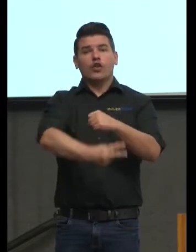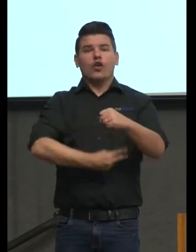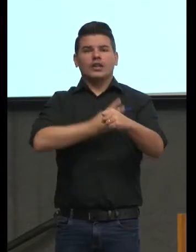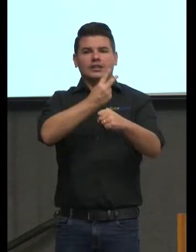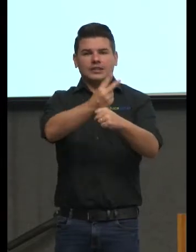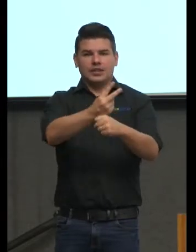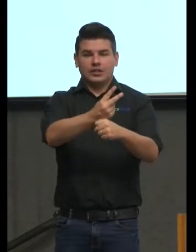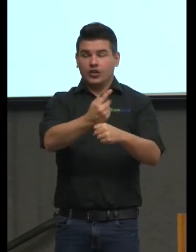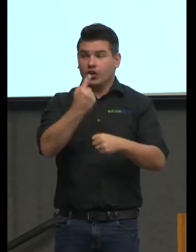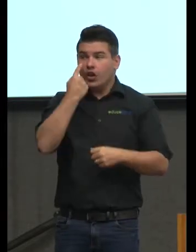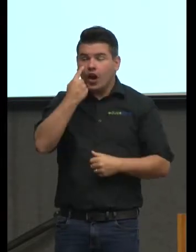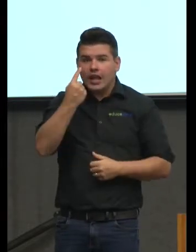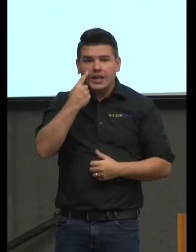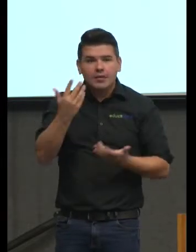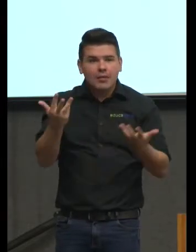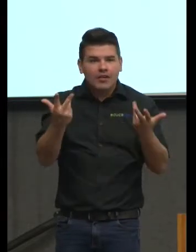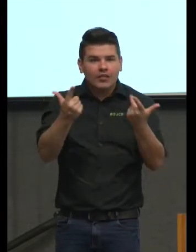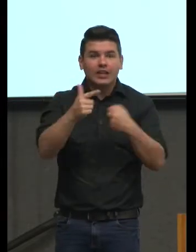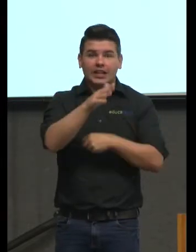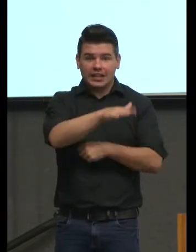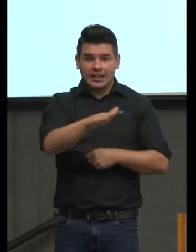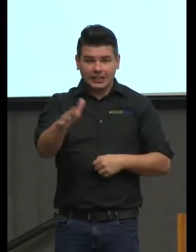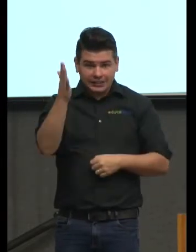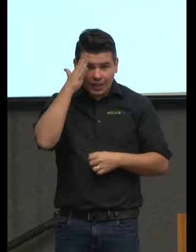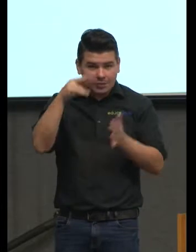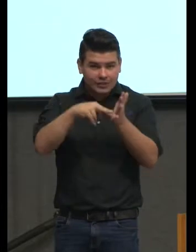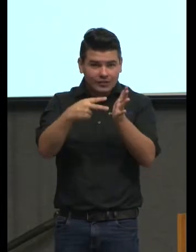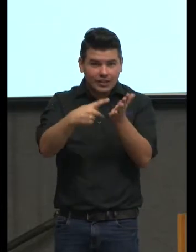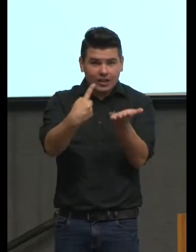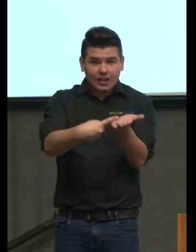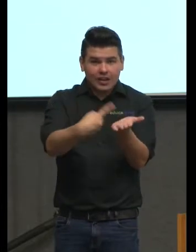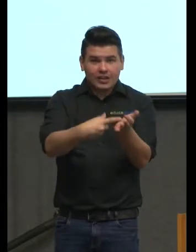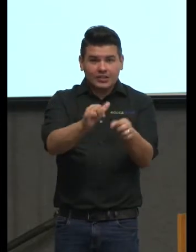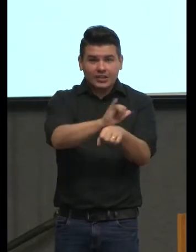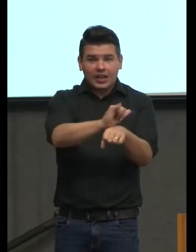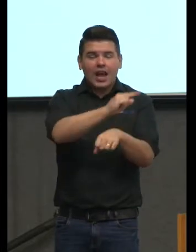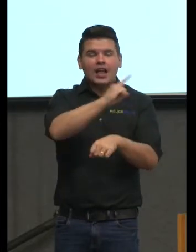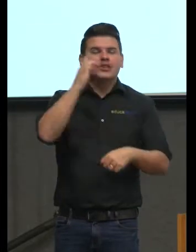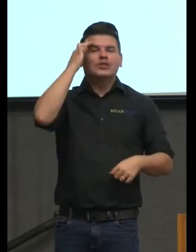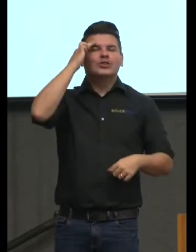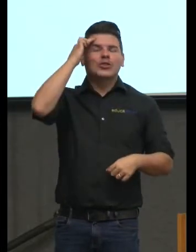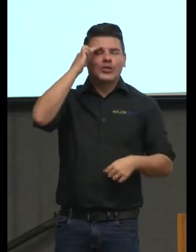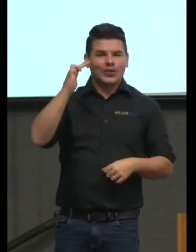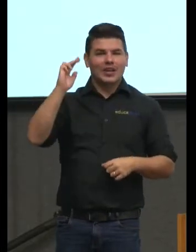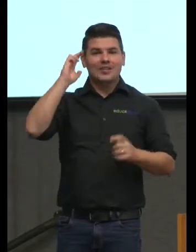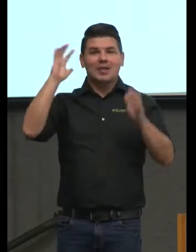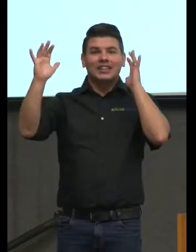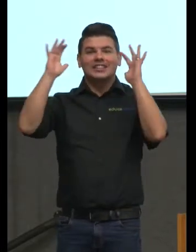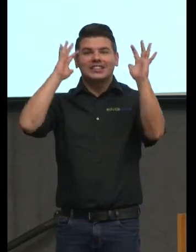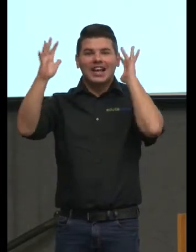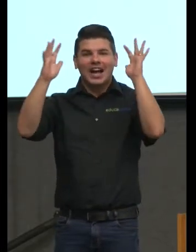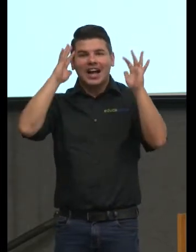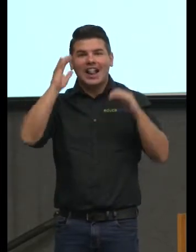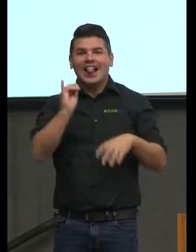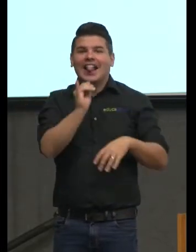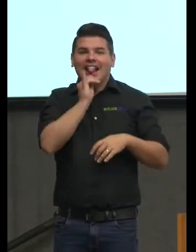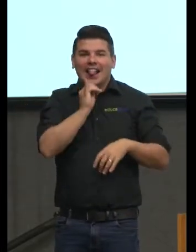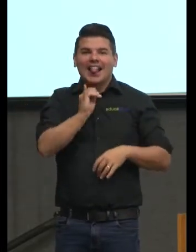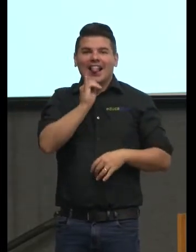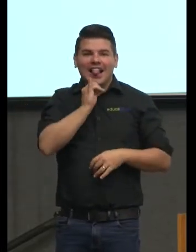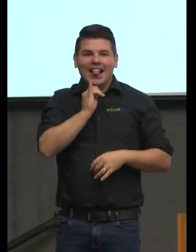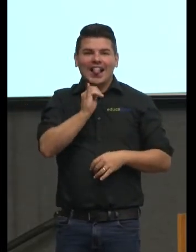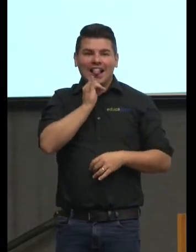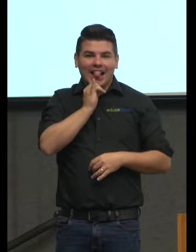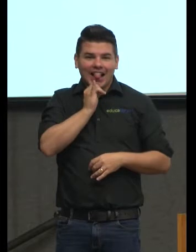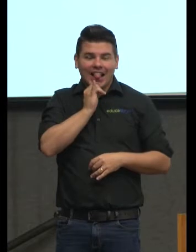linda sabe o que que é planejar para uma criança pequena é sonhar é imaginar é fazer de conta imagine uma